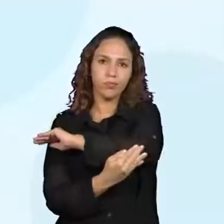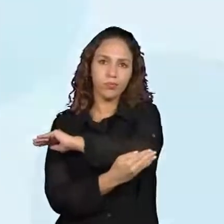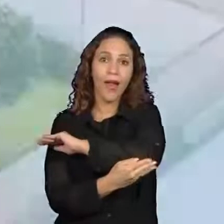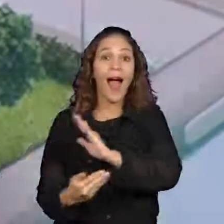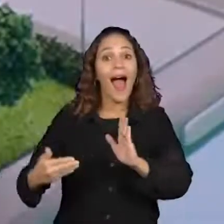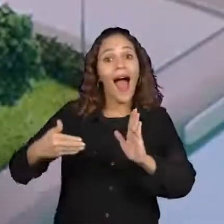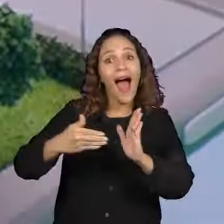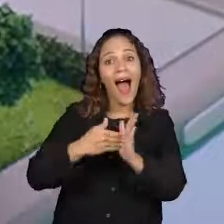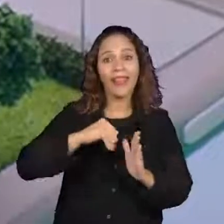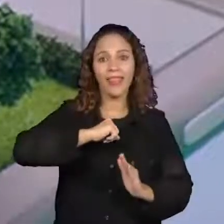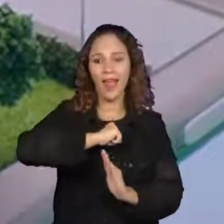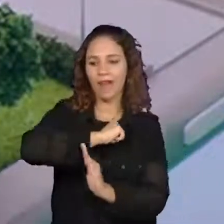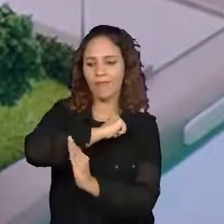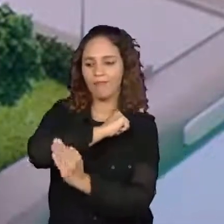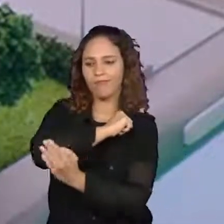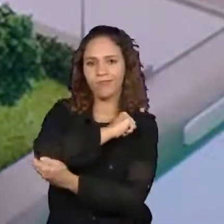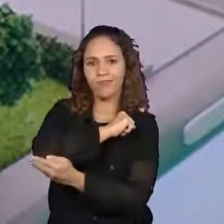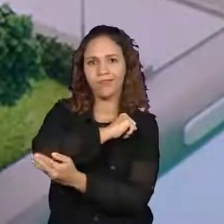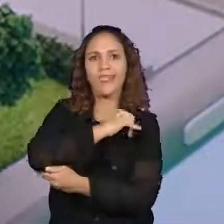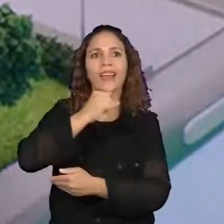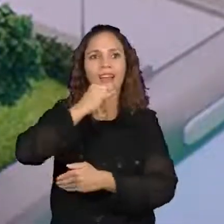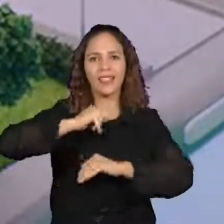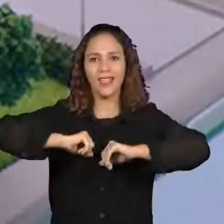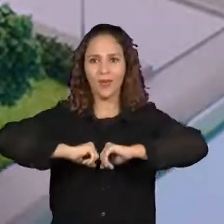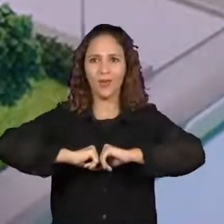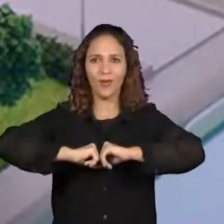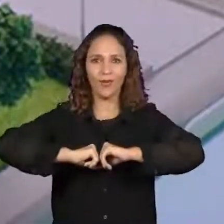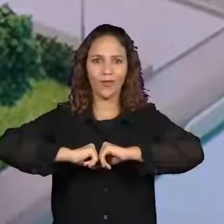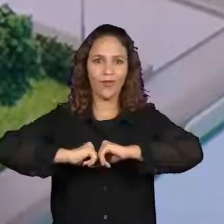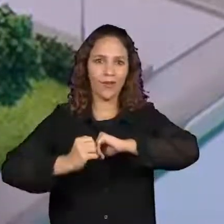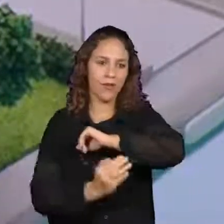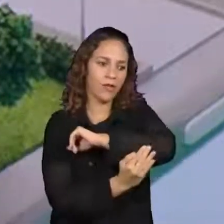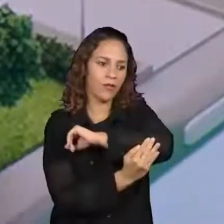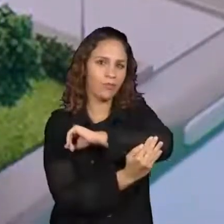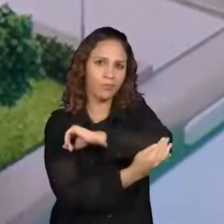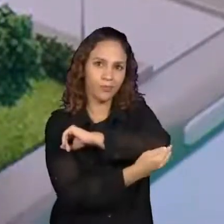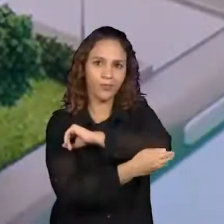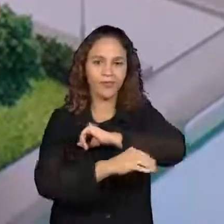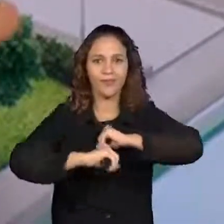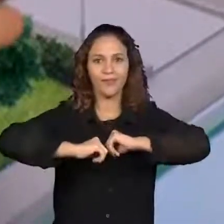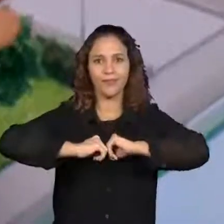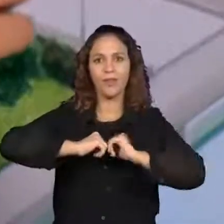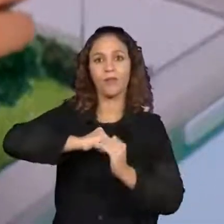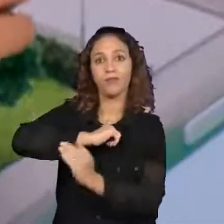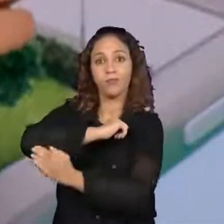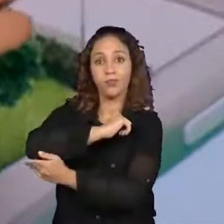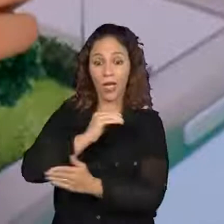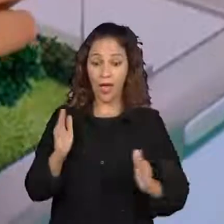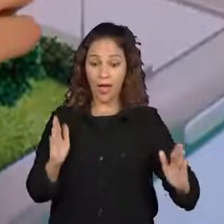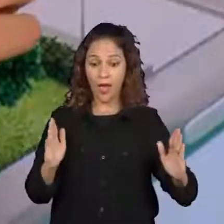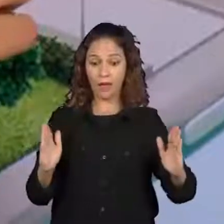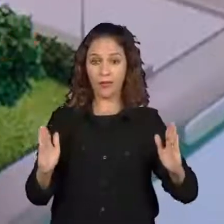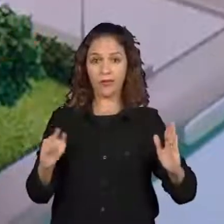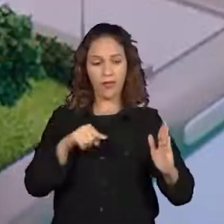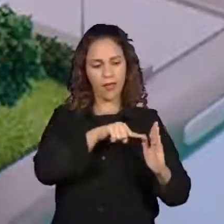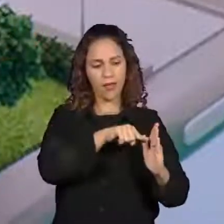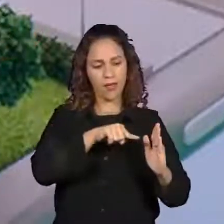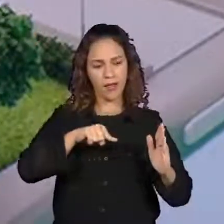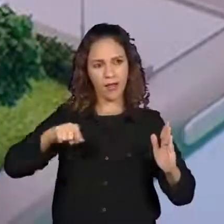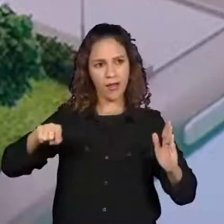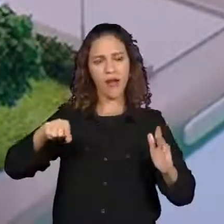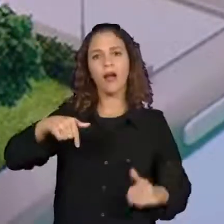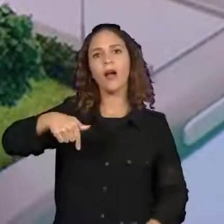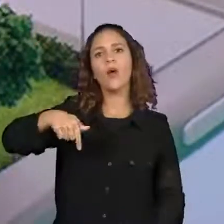Pode ver que é meio quadradão mesmo, não é? O espaço, olha. Então, é um quarteirão. Vamos ver aqui, olha. Desta esquina